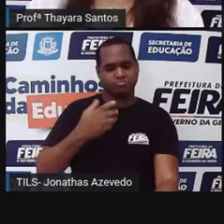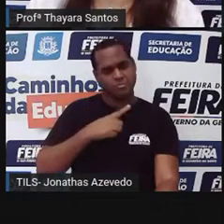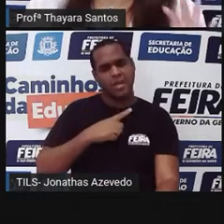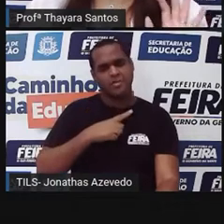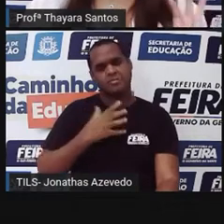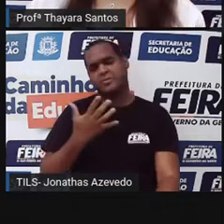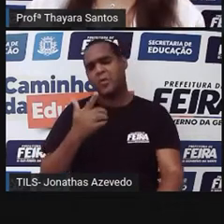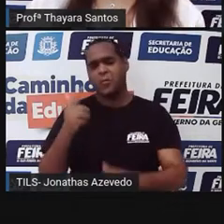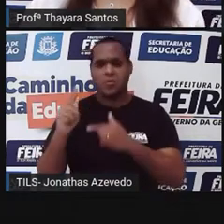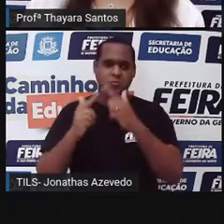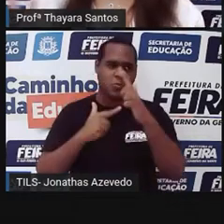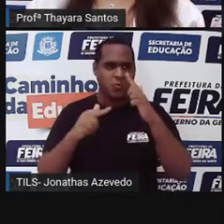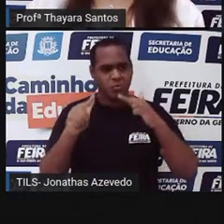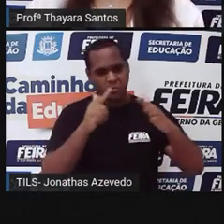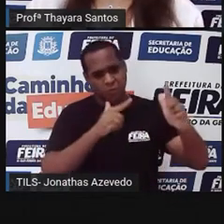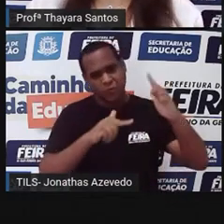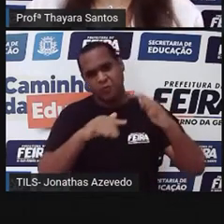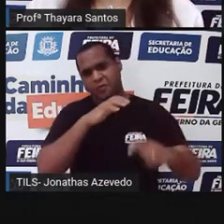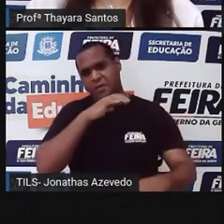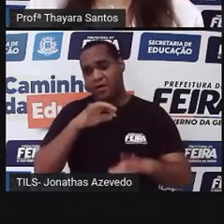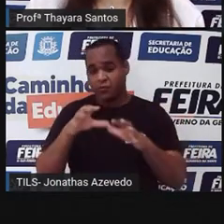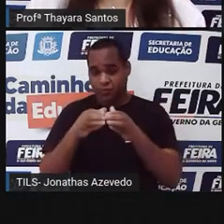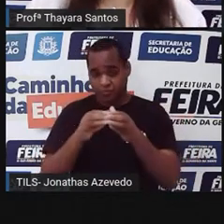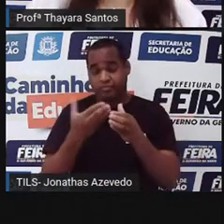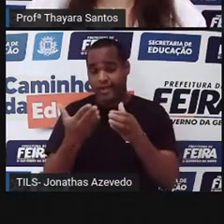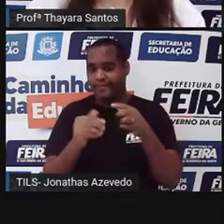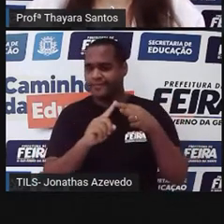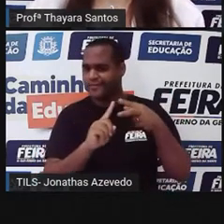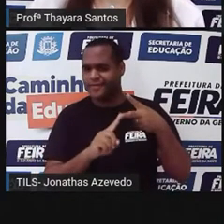animais que estão inseridos nesses dois grupos aí.